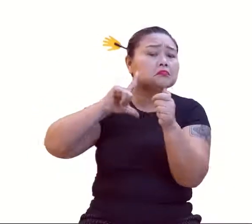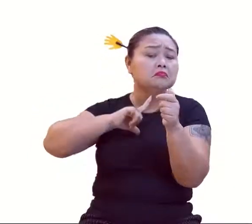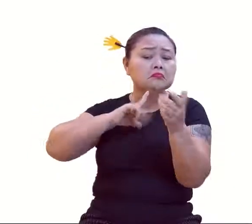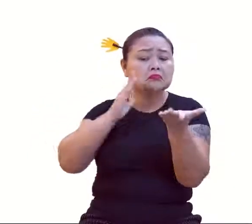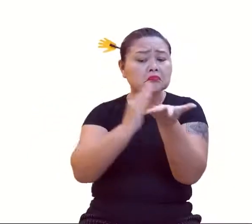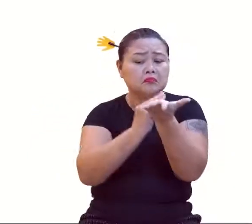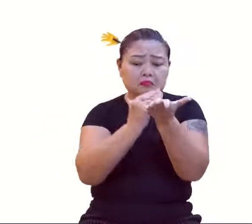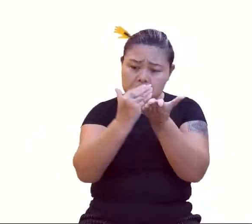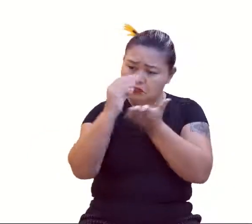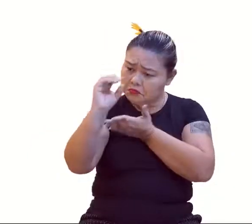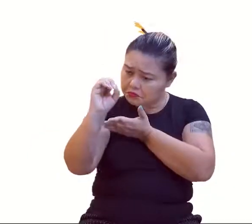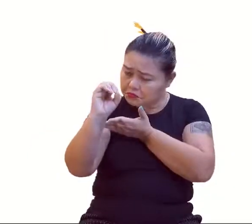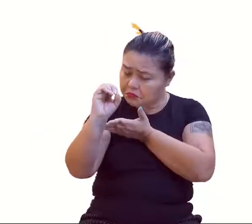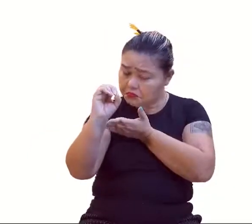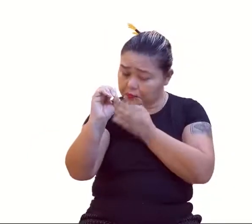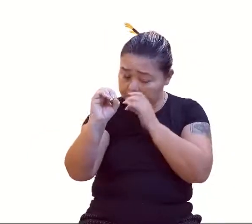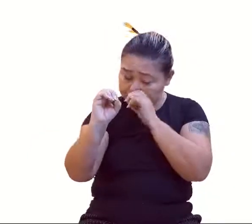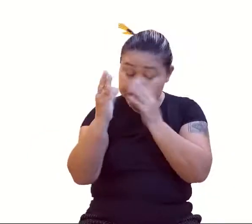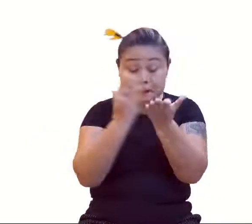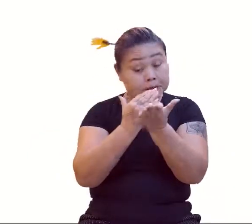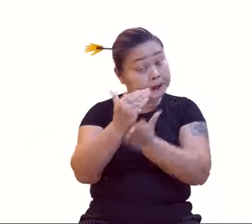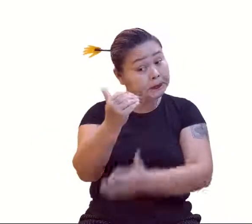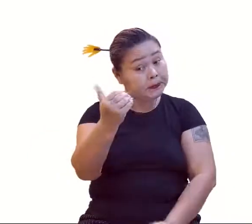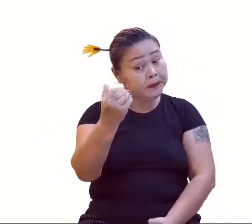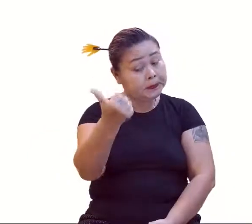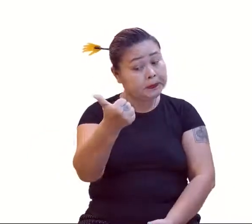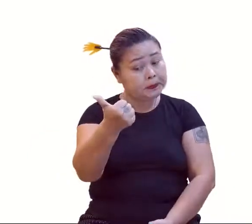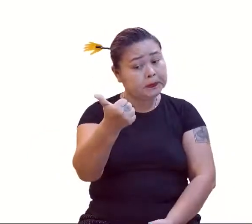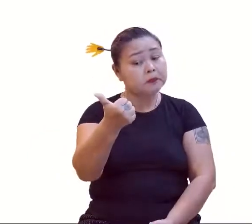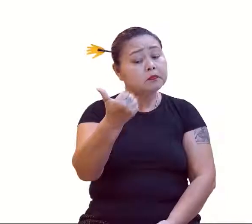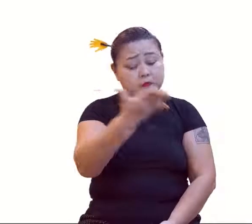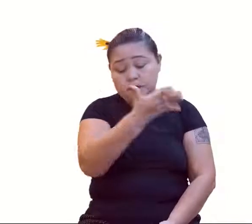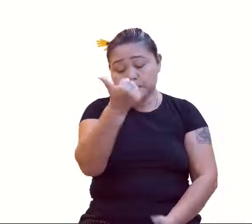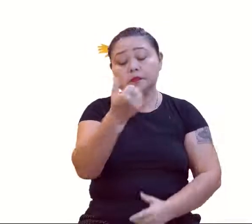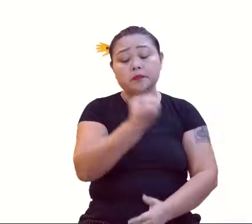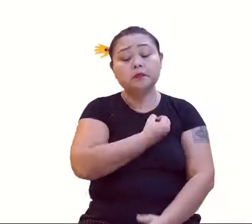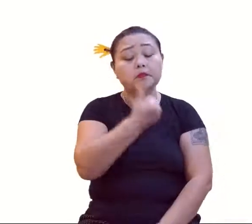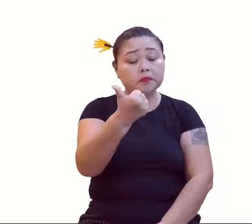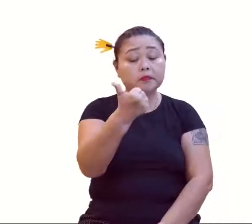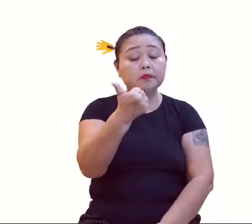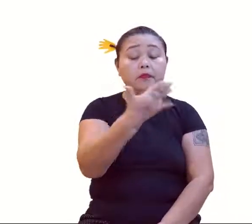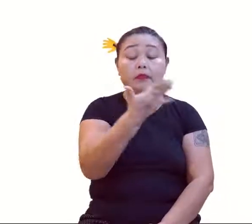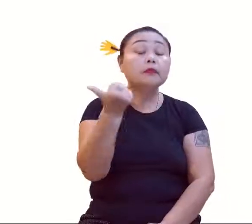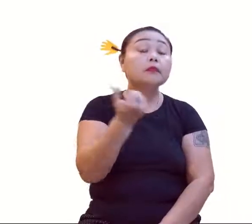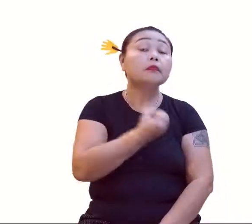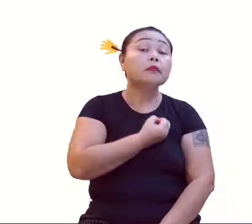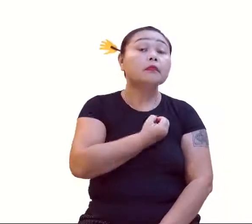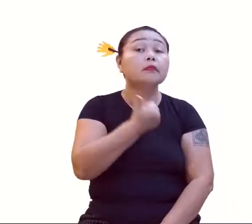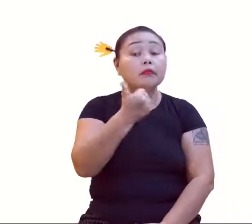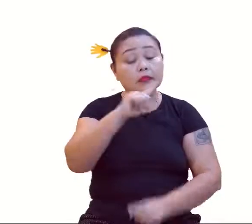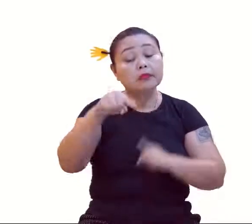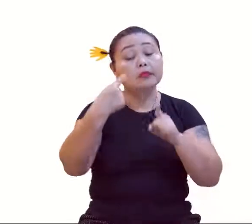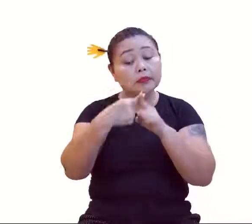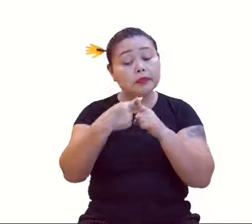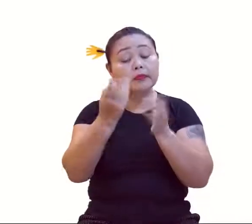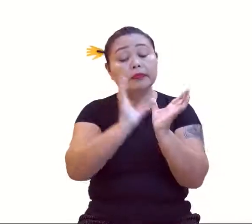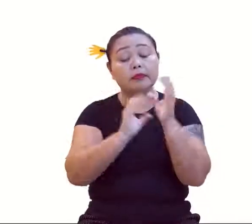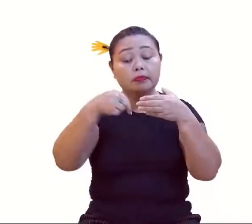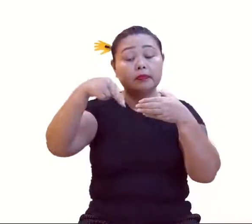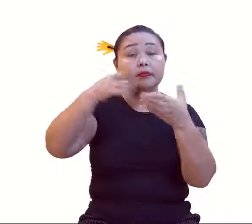é? Ah, podemos escolher ou a gente começa com 1? Vamos com 1. Vamos com 1, né? Vamos, vai ficar a 1, a 2. Naturais com